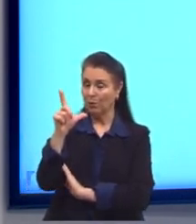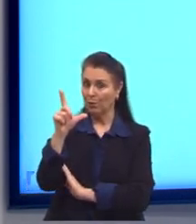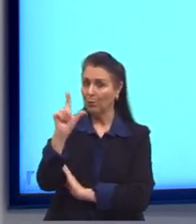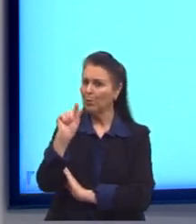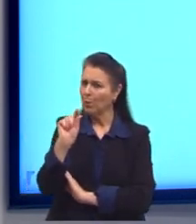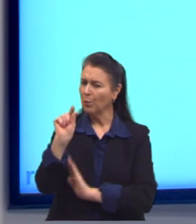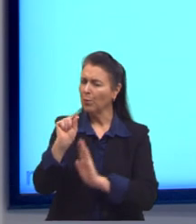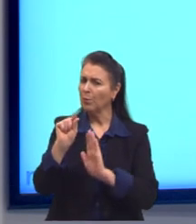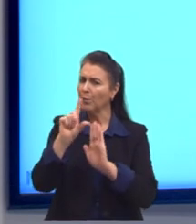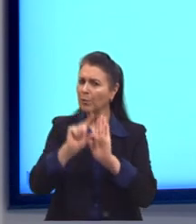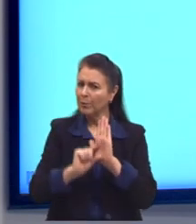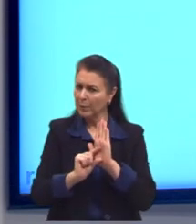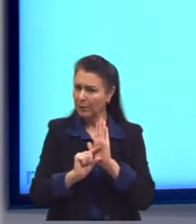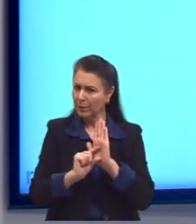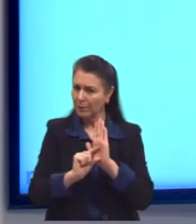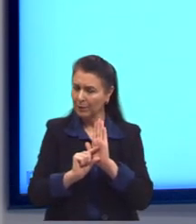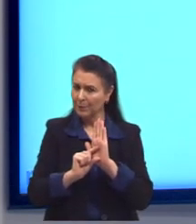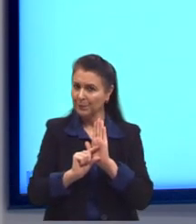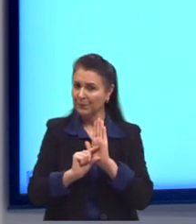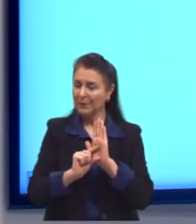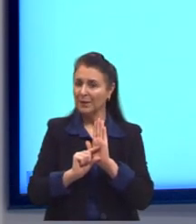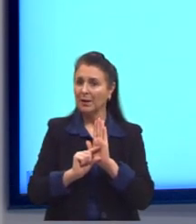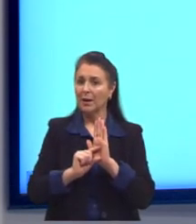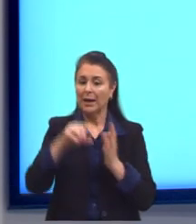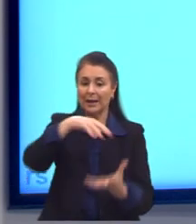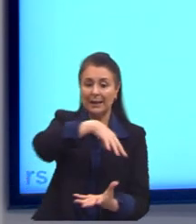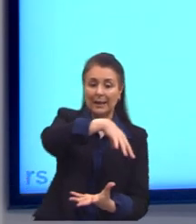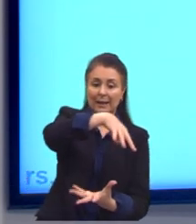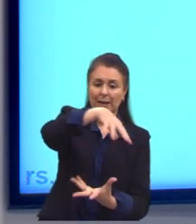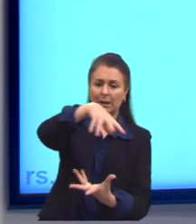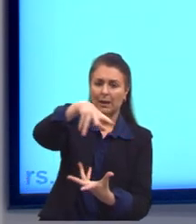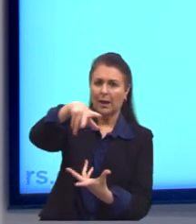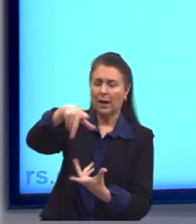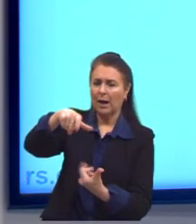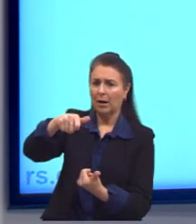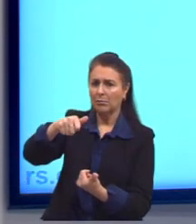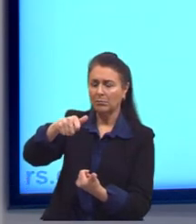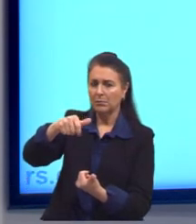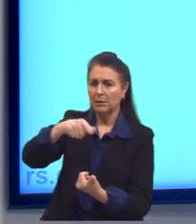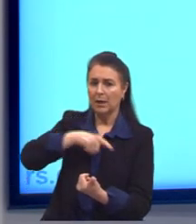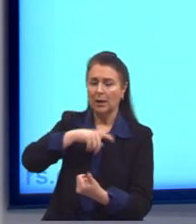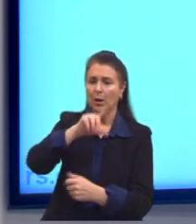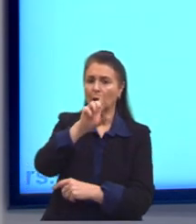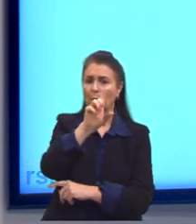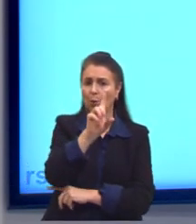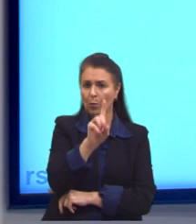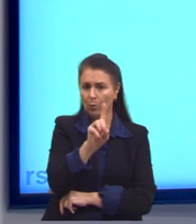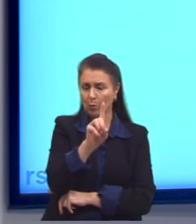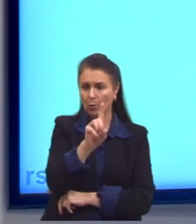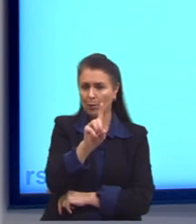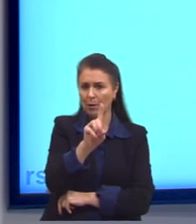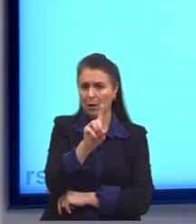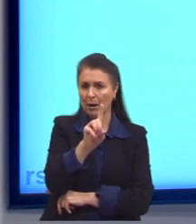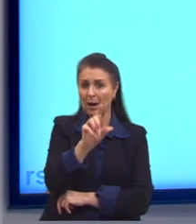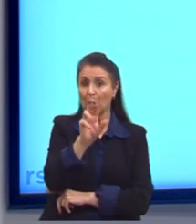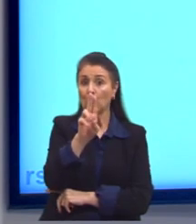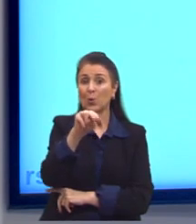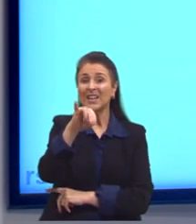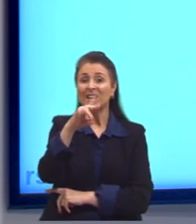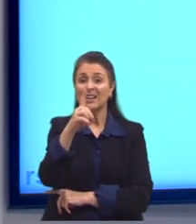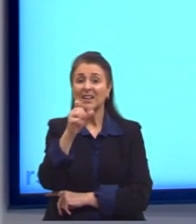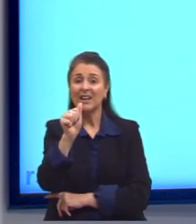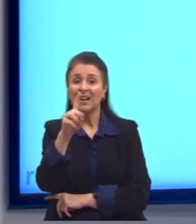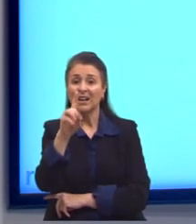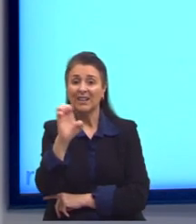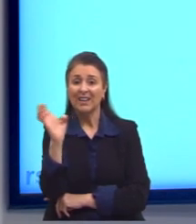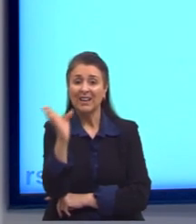a gente? Vamos ver aqui. A Terra, ela está a 1 unidade astronômica, que é a unidade